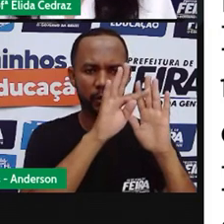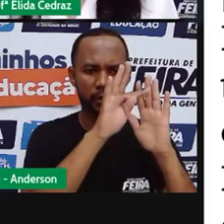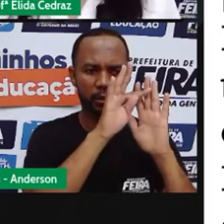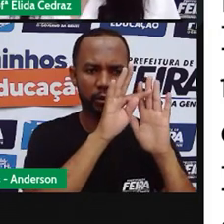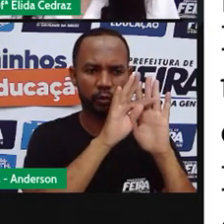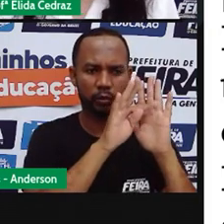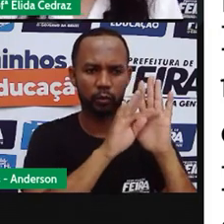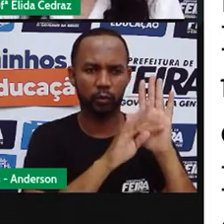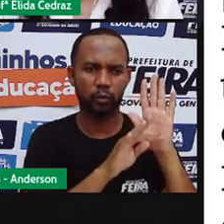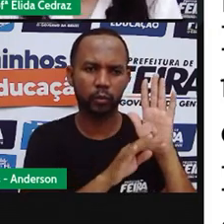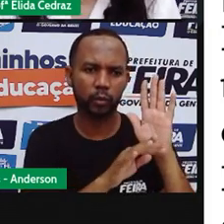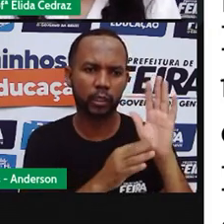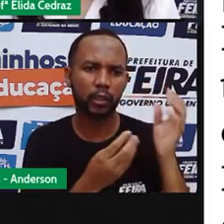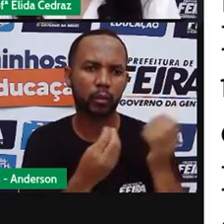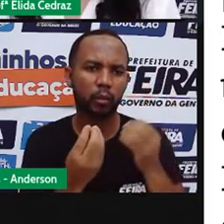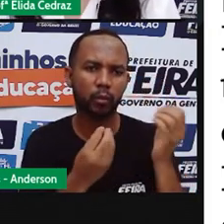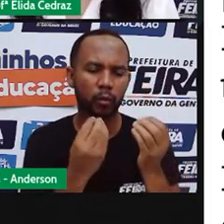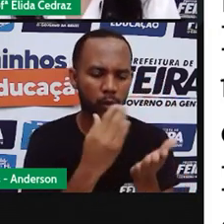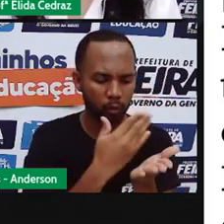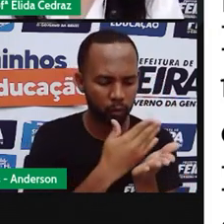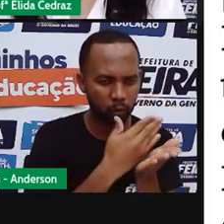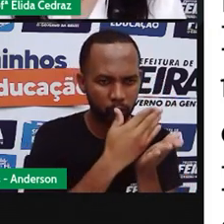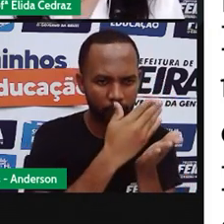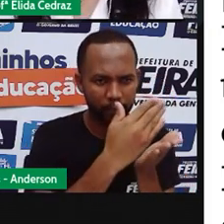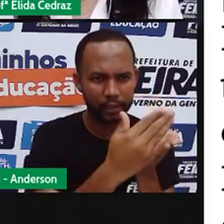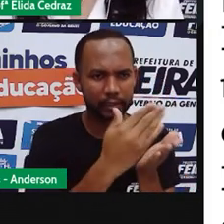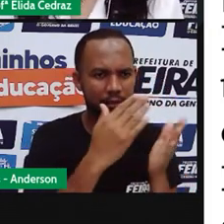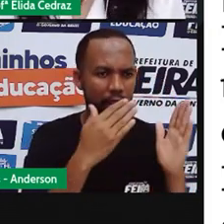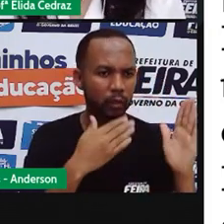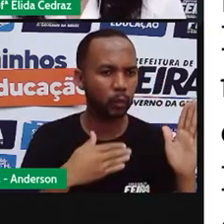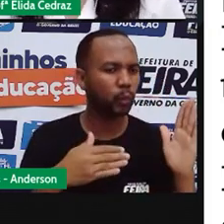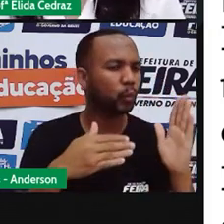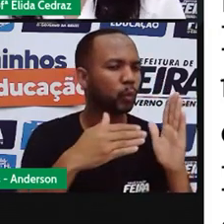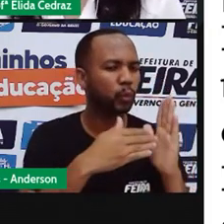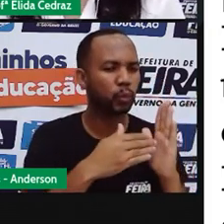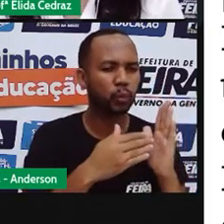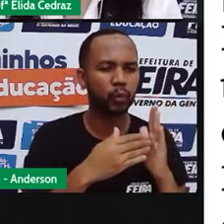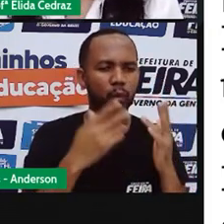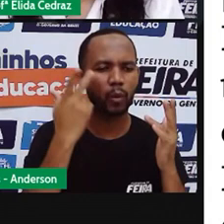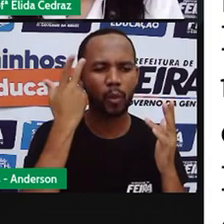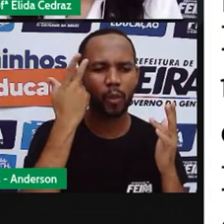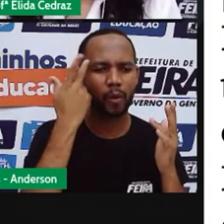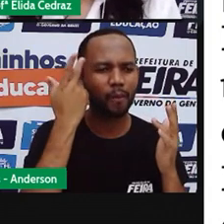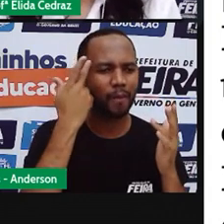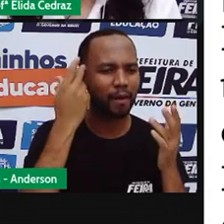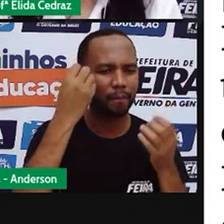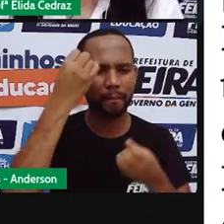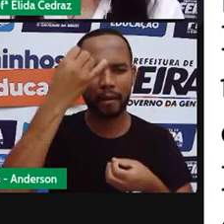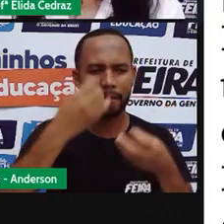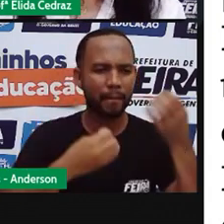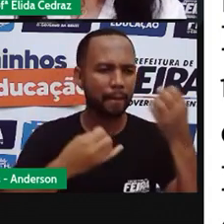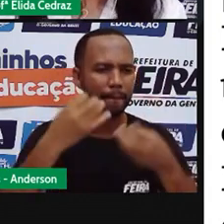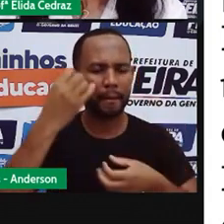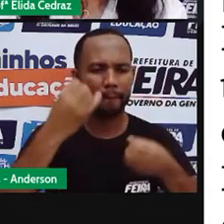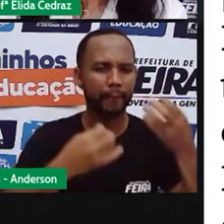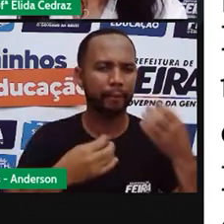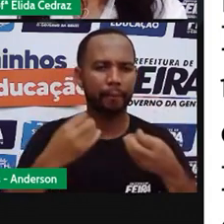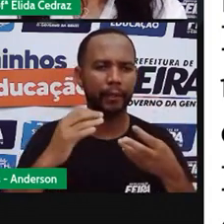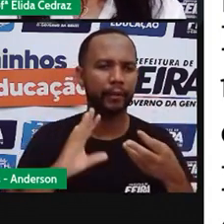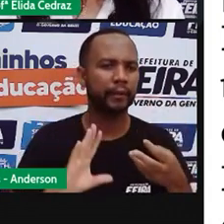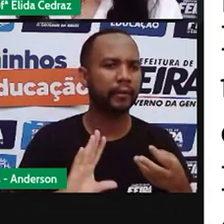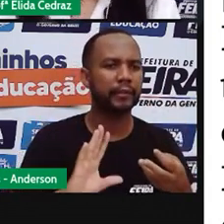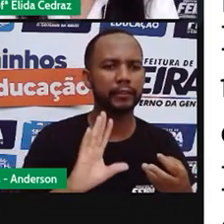Em uma situação inicial, começa tudo tranquilo. Tudo está na mais tanta paz. E de